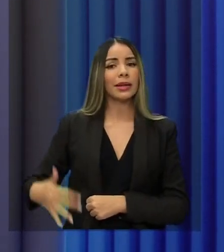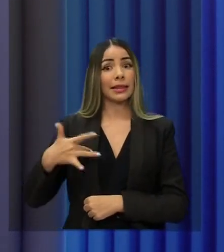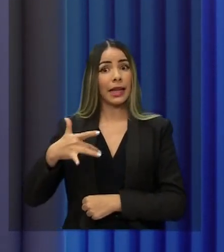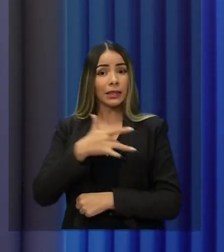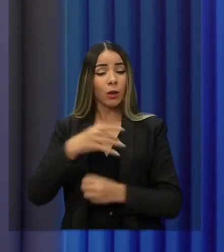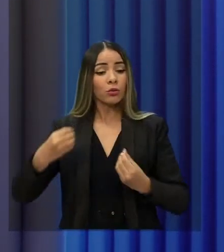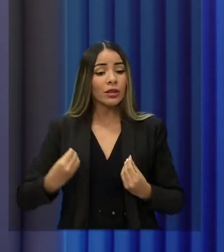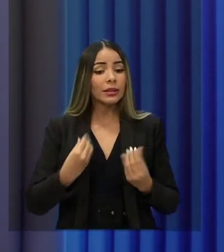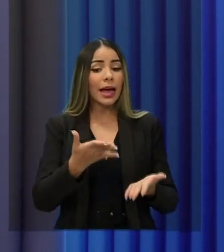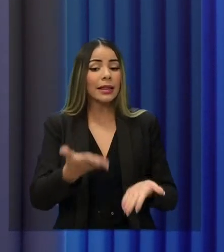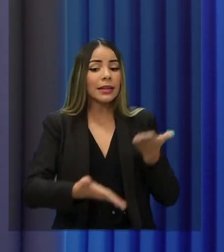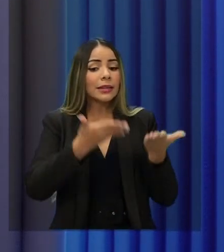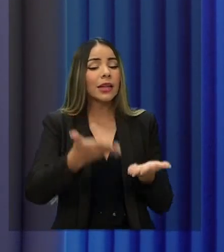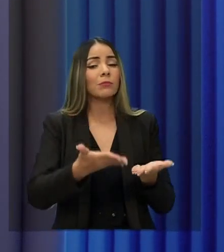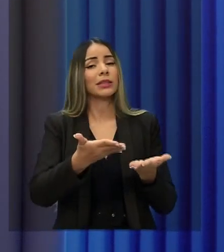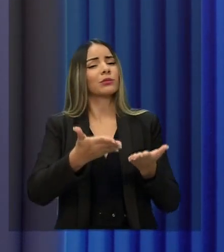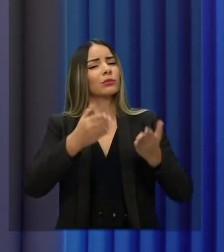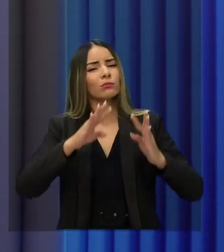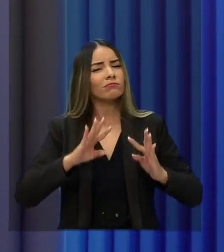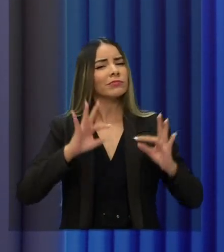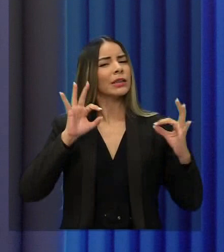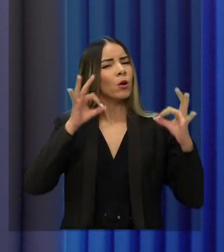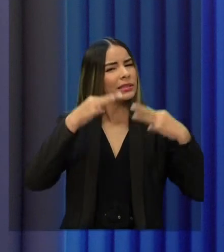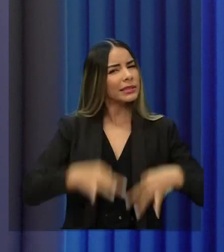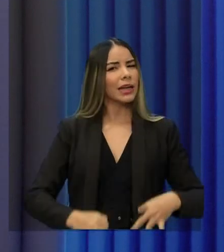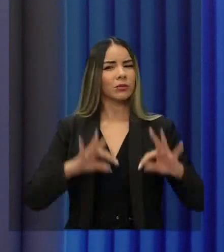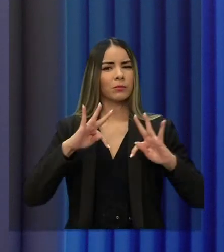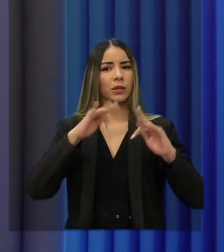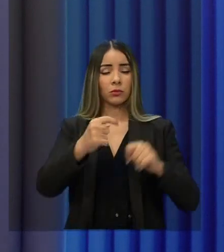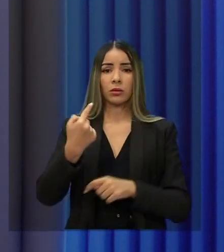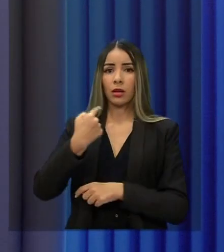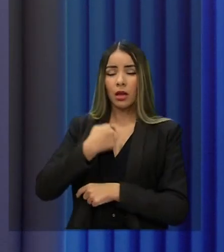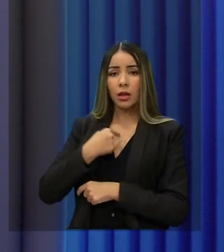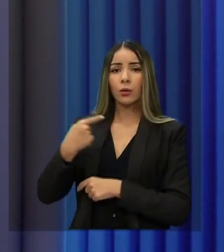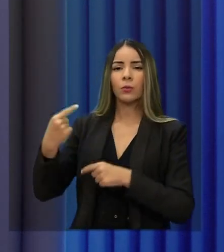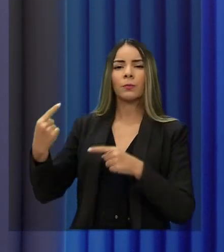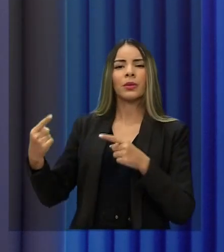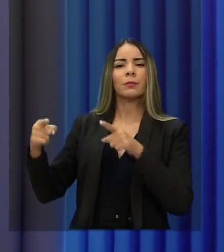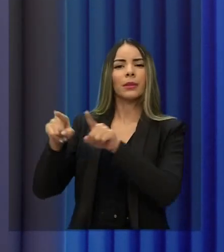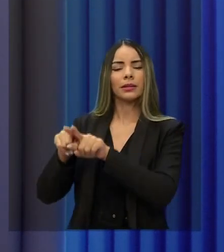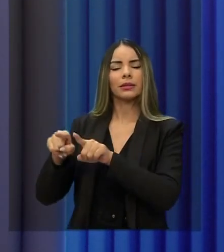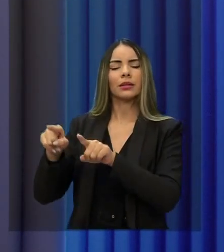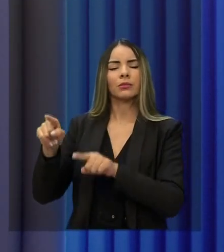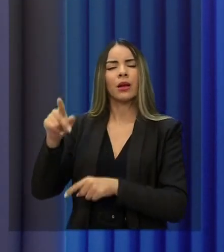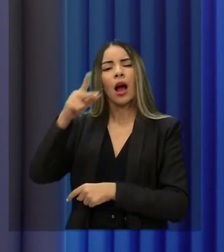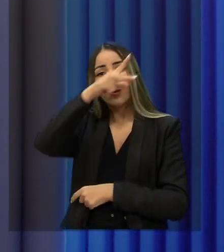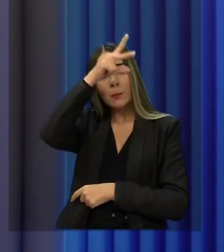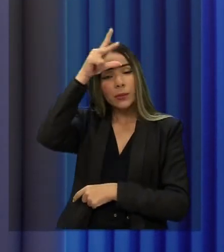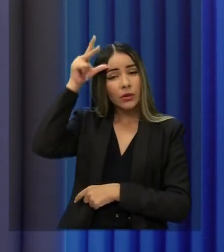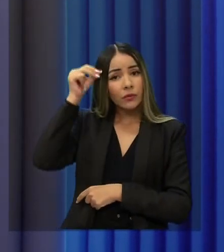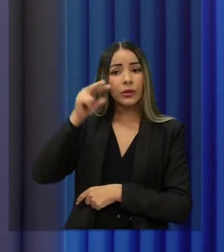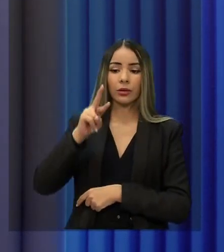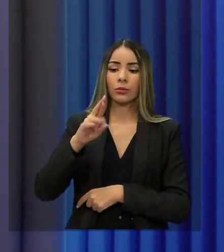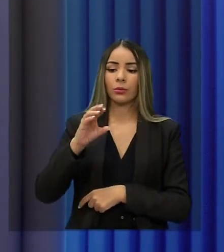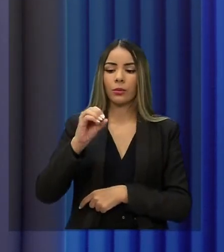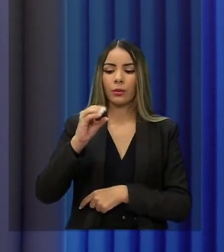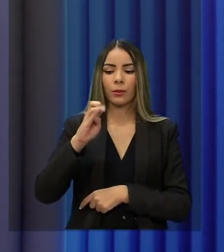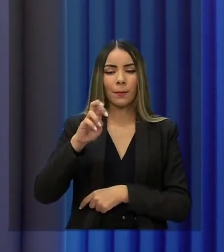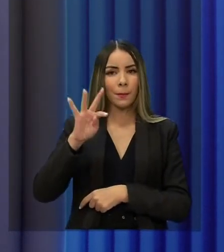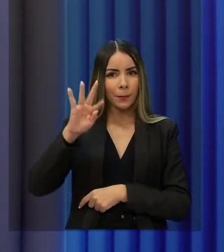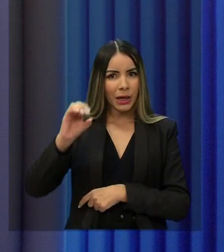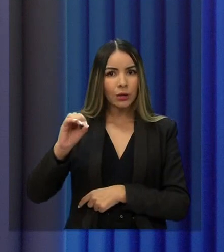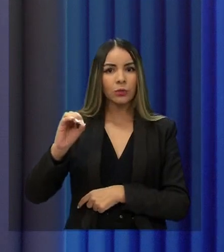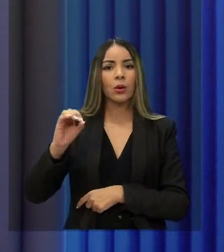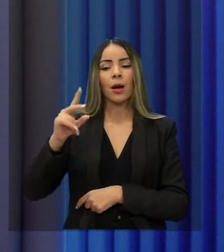todas as pessoas que fazem parte desse grupo. Eu sou aliado do prefeito Roberto Pessoa, que lá em Maracanãú tem feito muito em termos de